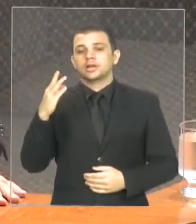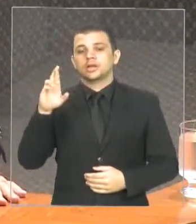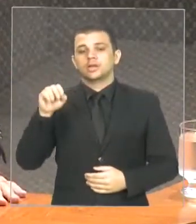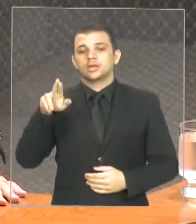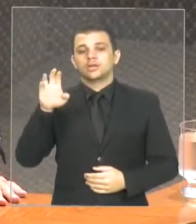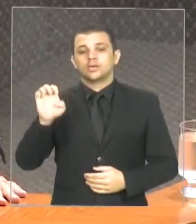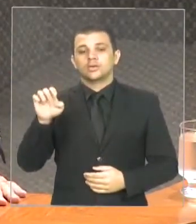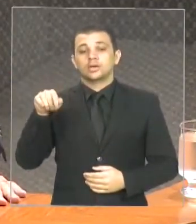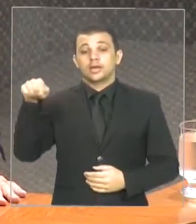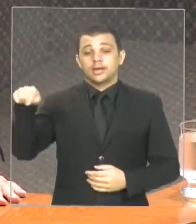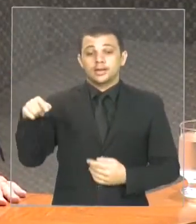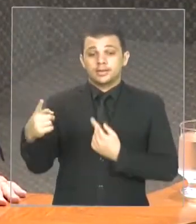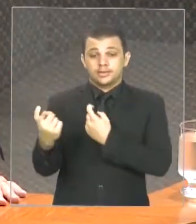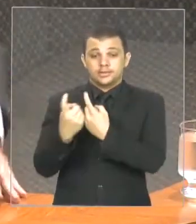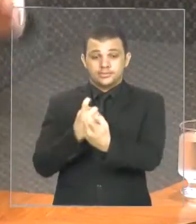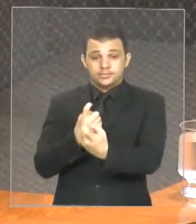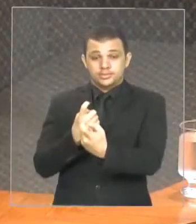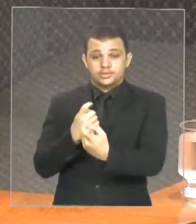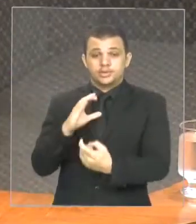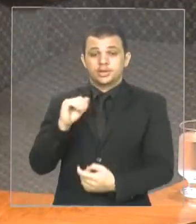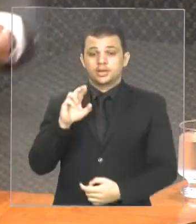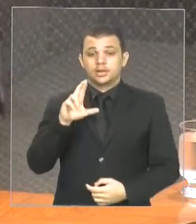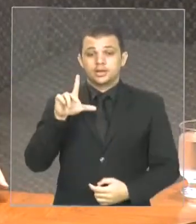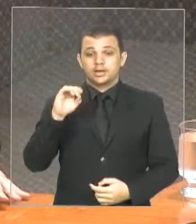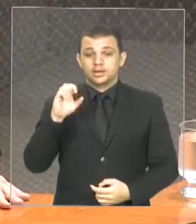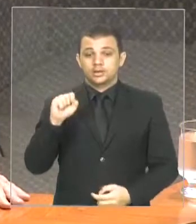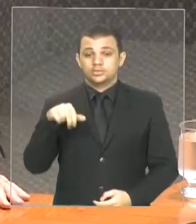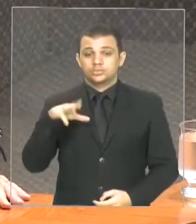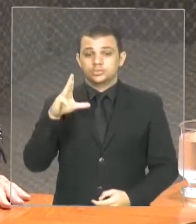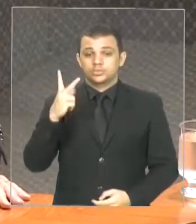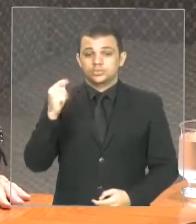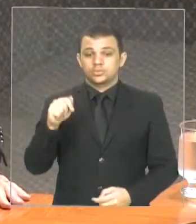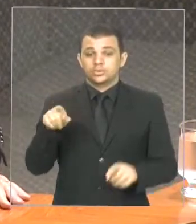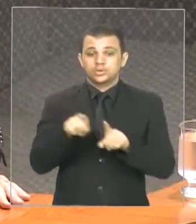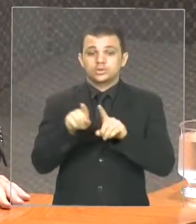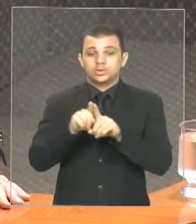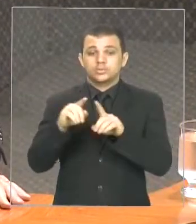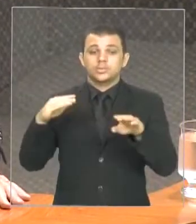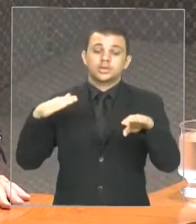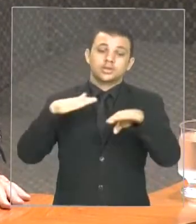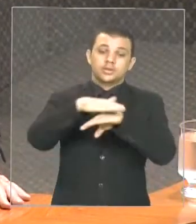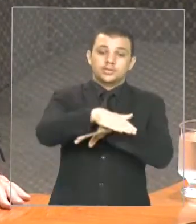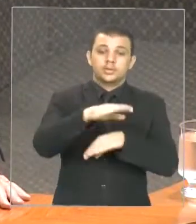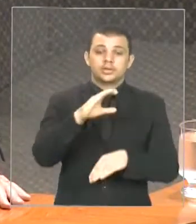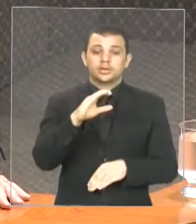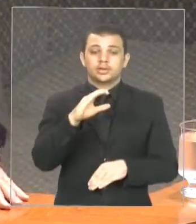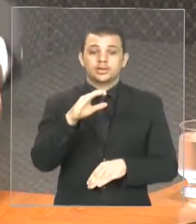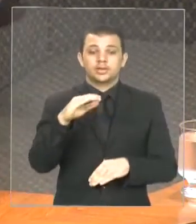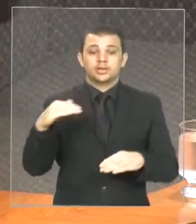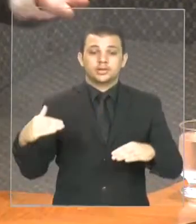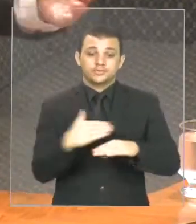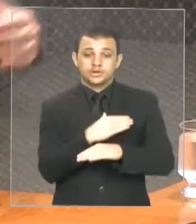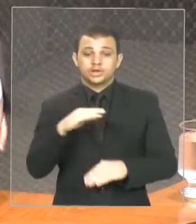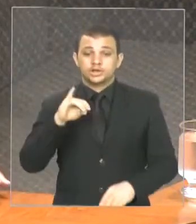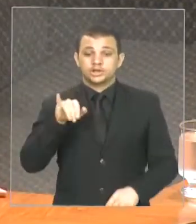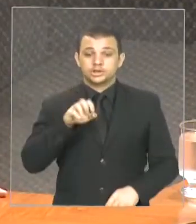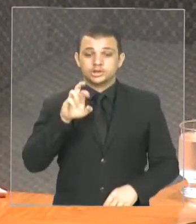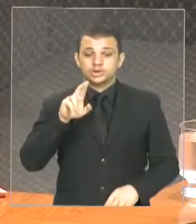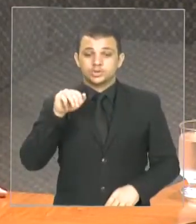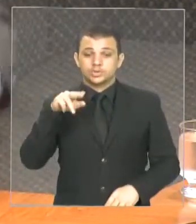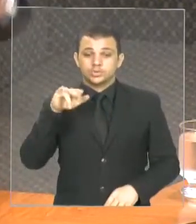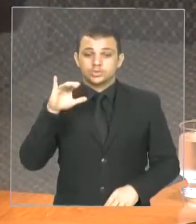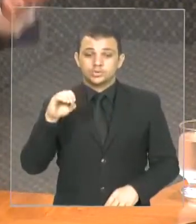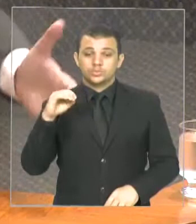Avenida Carlos Cunha, com a Holandesa e com a Joana de Albuquerque, foi feito o viaduto também aqui, em frente ao Palácio La Roque, como os outros que eu falei